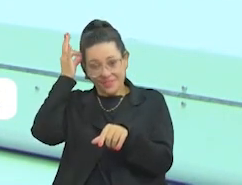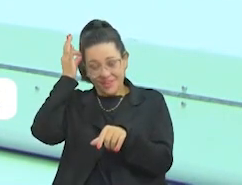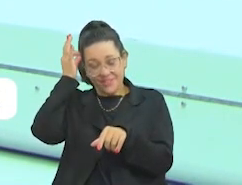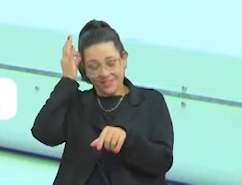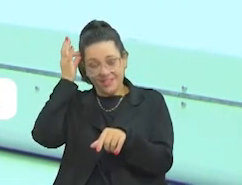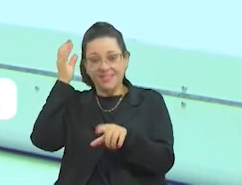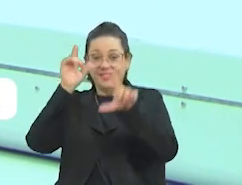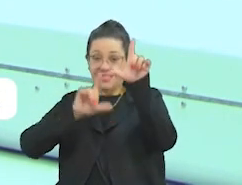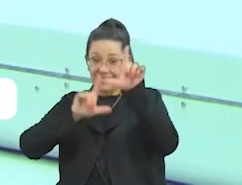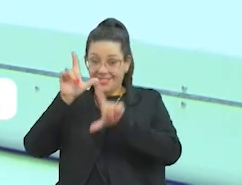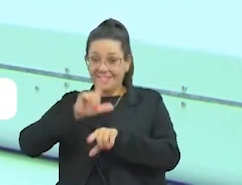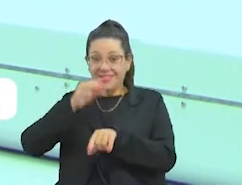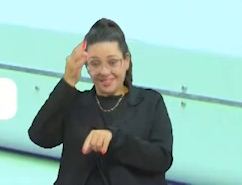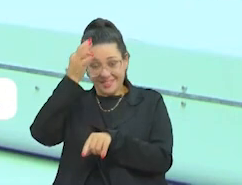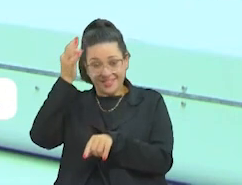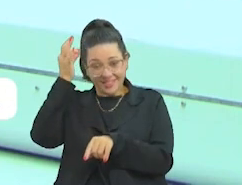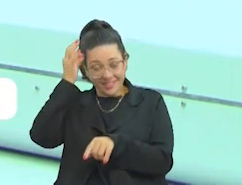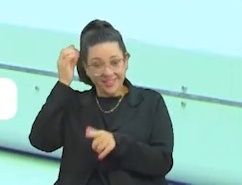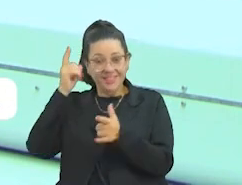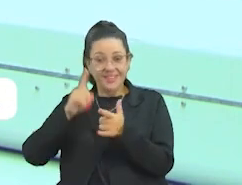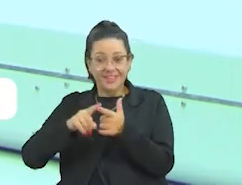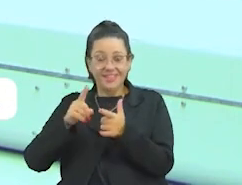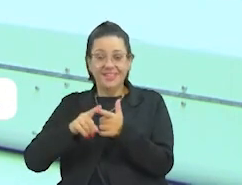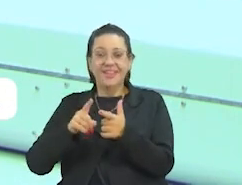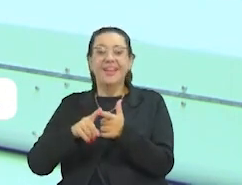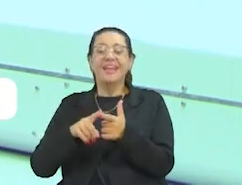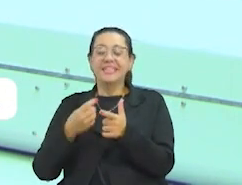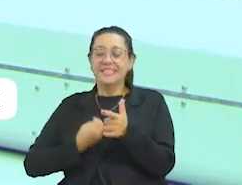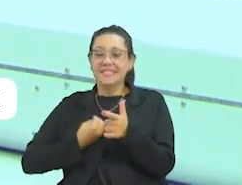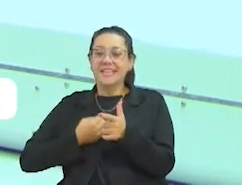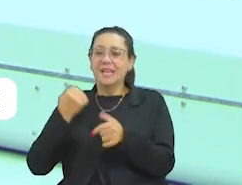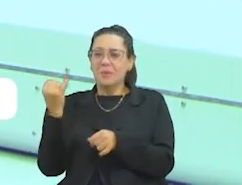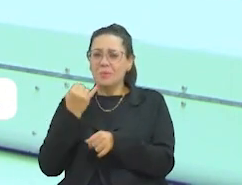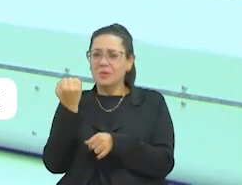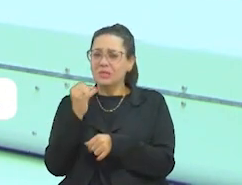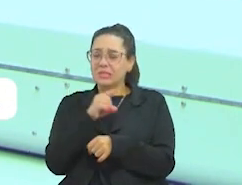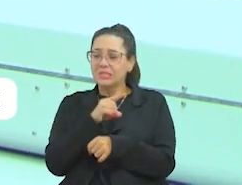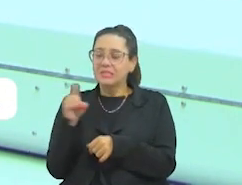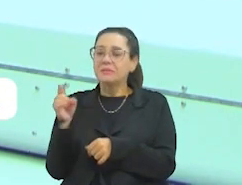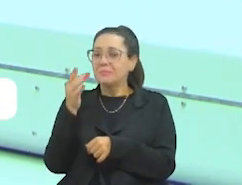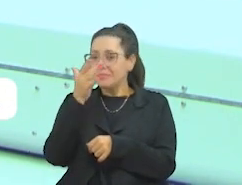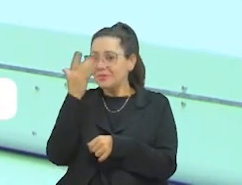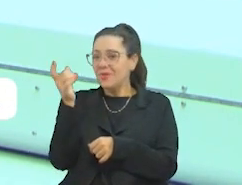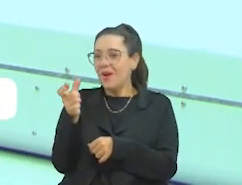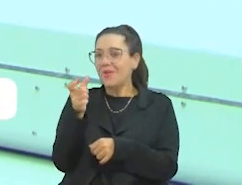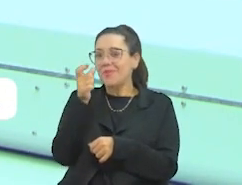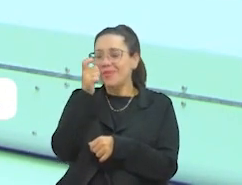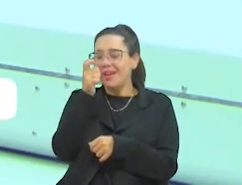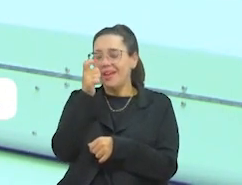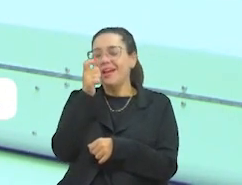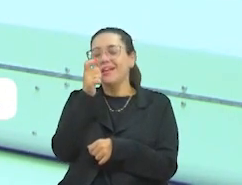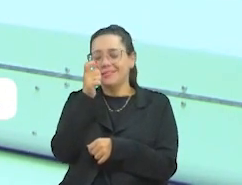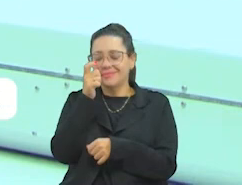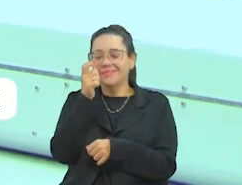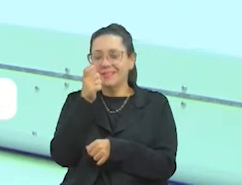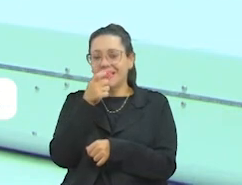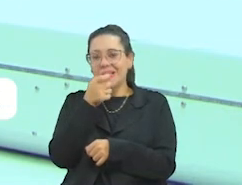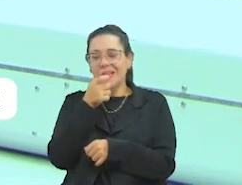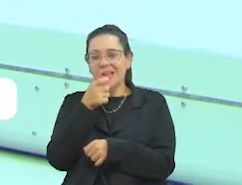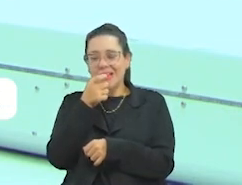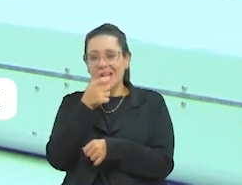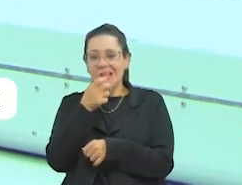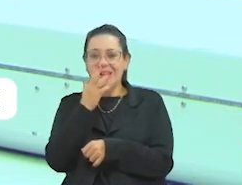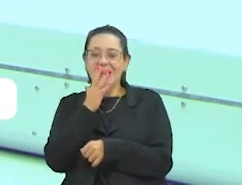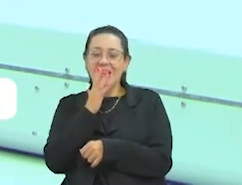Daniel, por fim, quero deixar o espaço aberto para você mandar aquele recado para a população que está nos acompanhando e deixar o convite para que a população